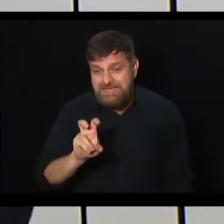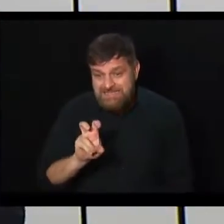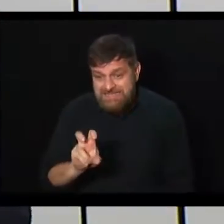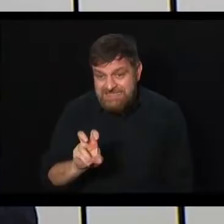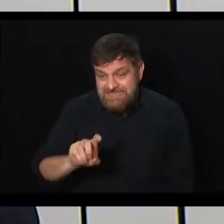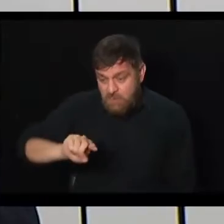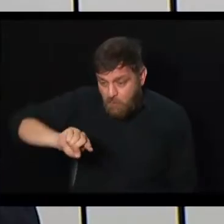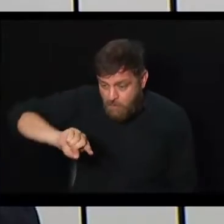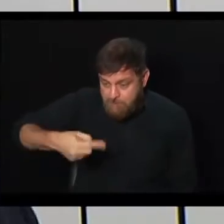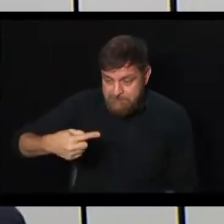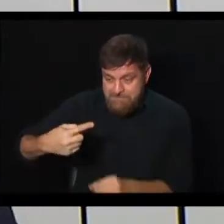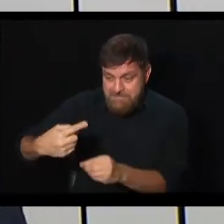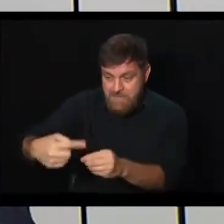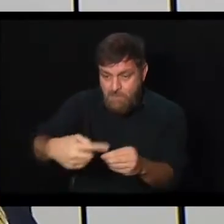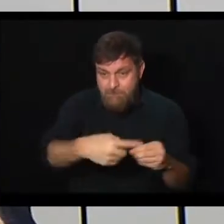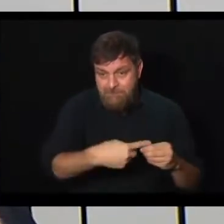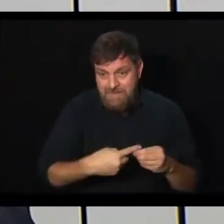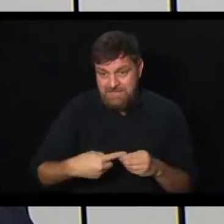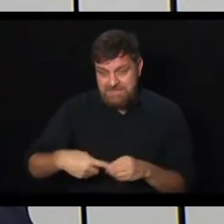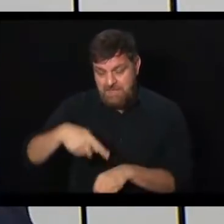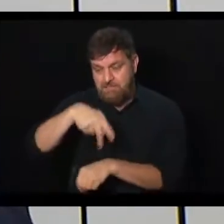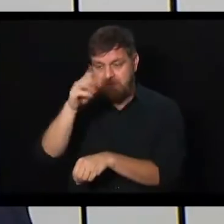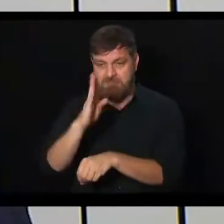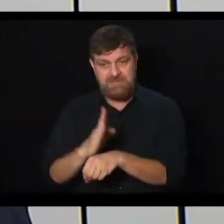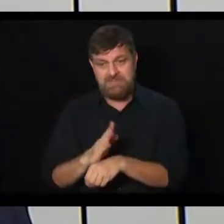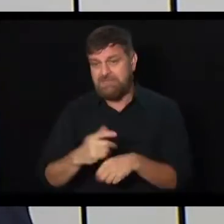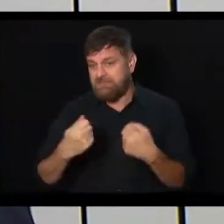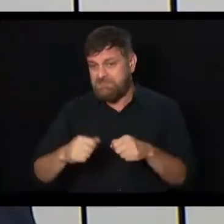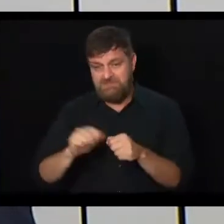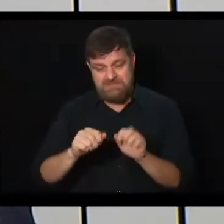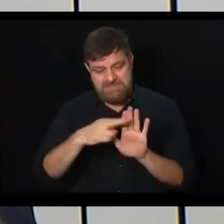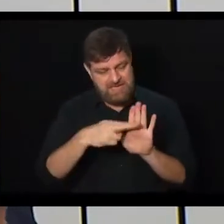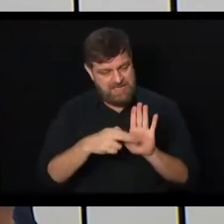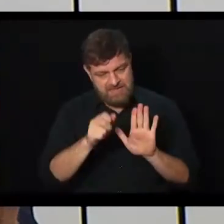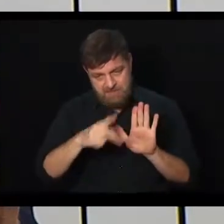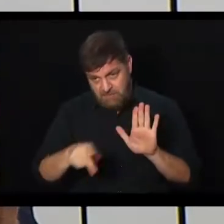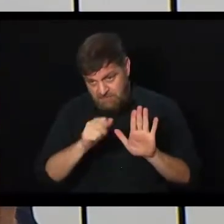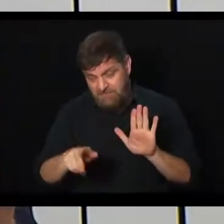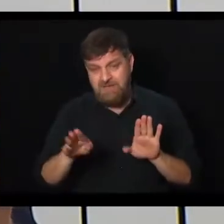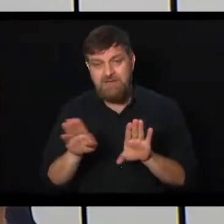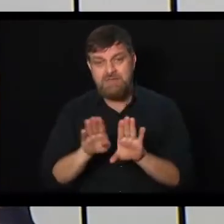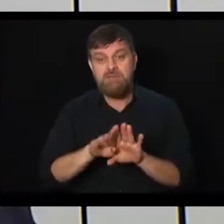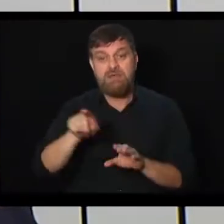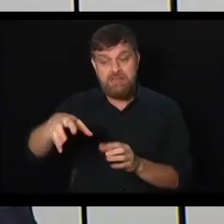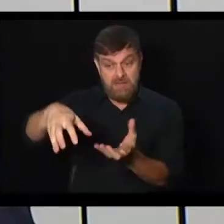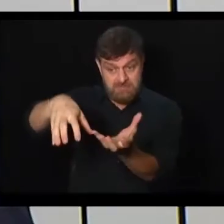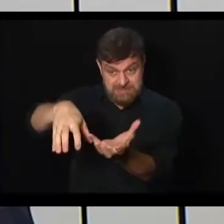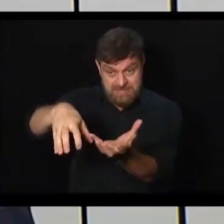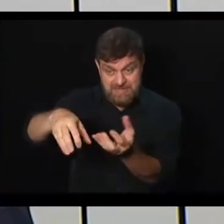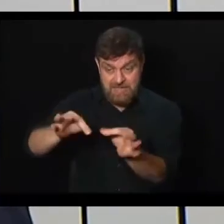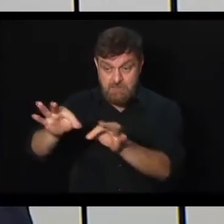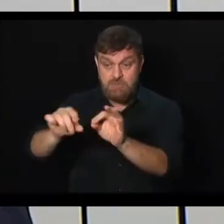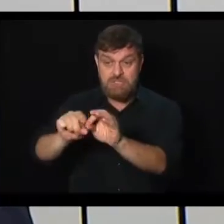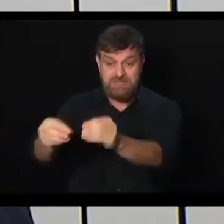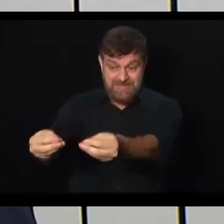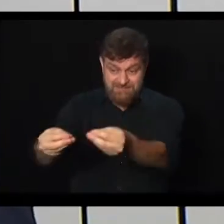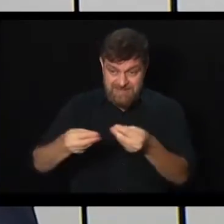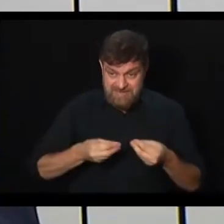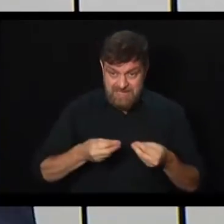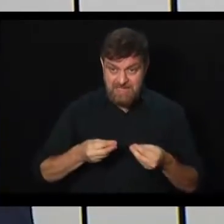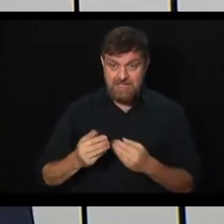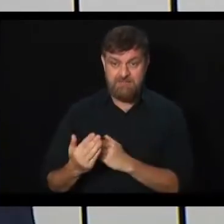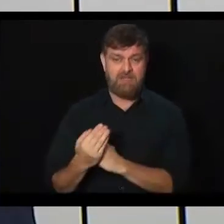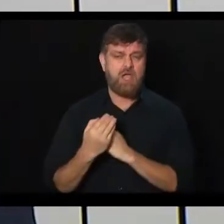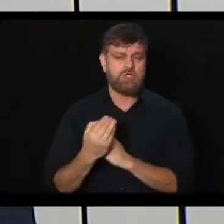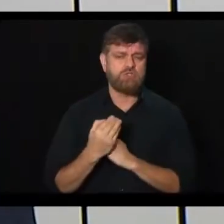municípios do Brasil não tenham que fazer a reforma. Deverá vir também do Senado. Isso vai ajudar muito